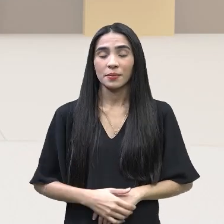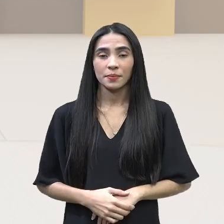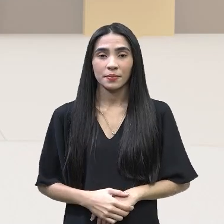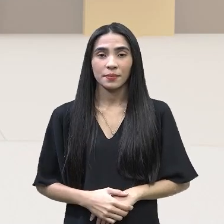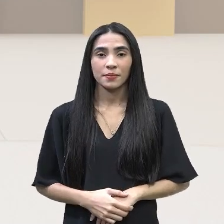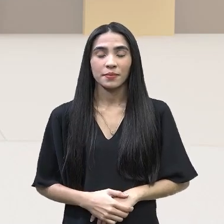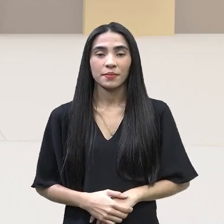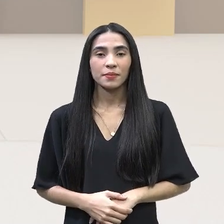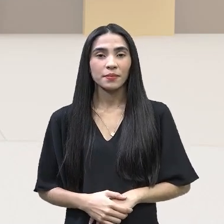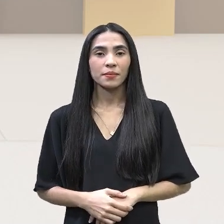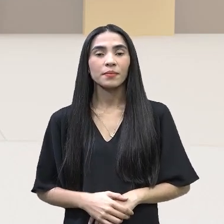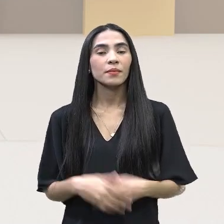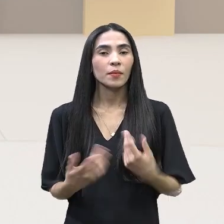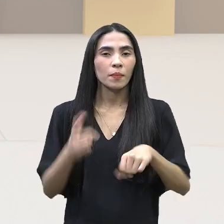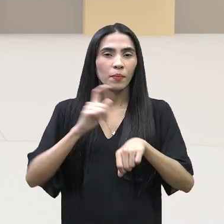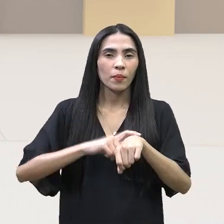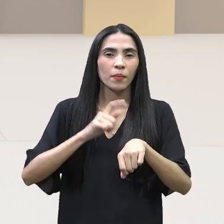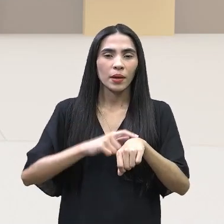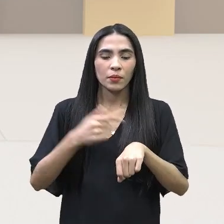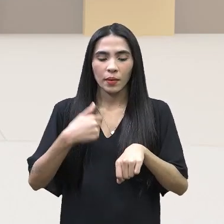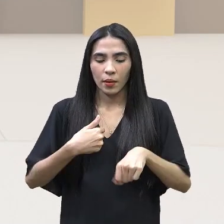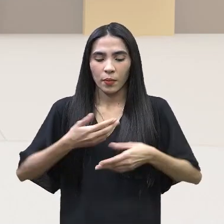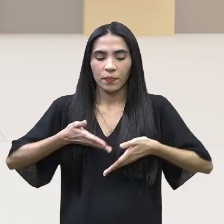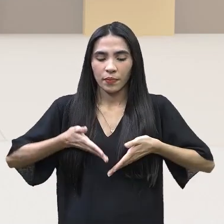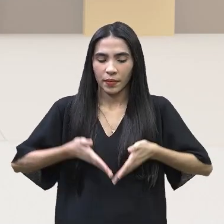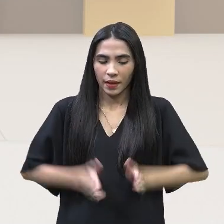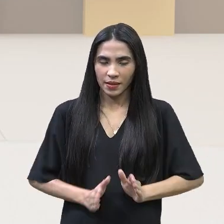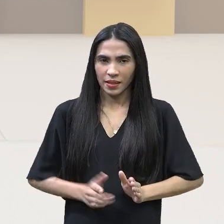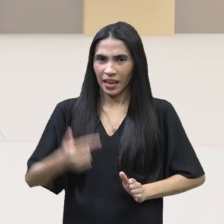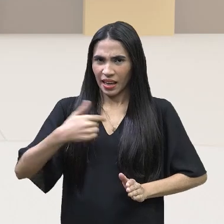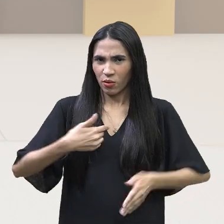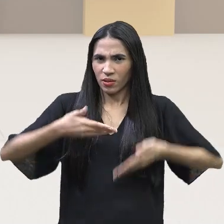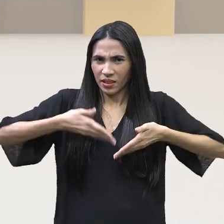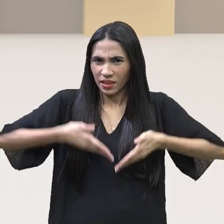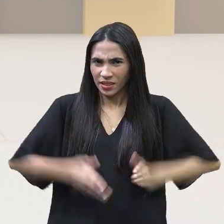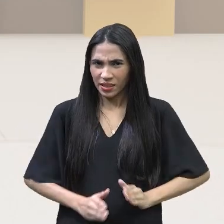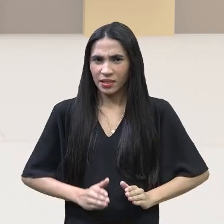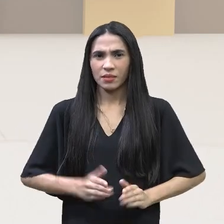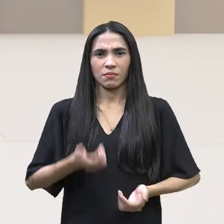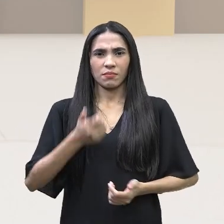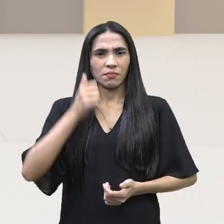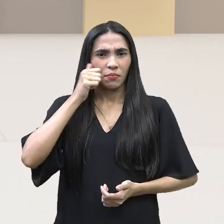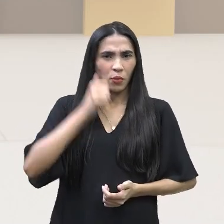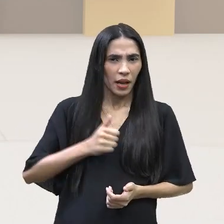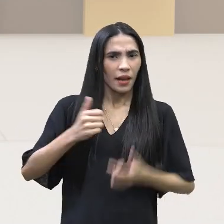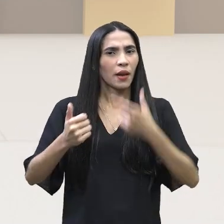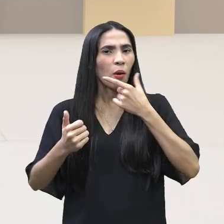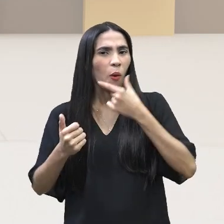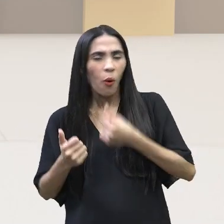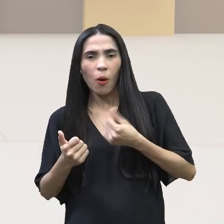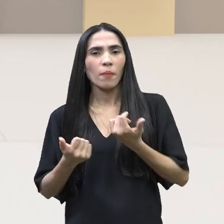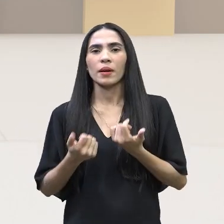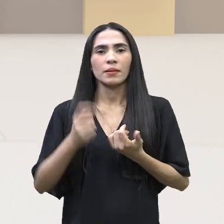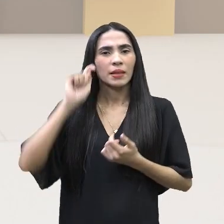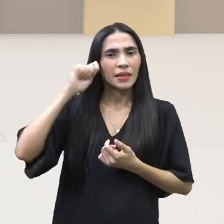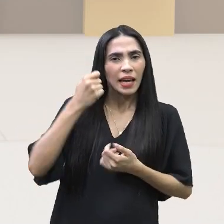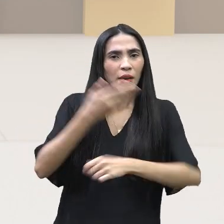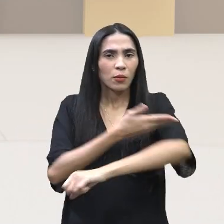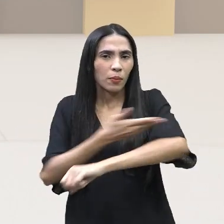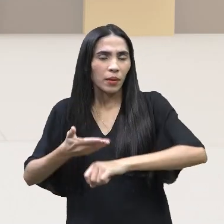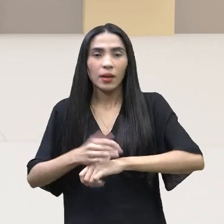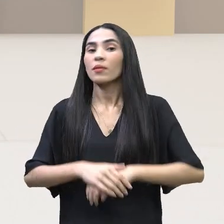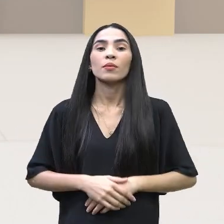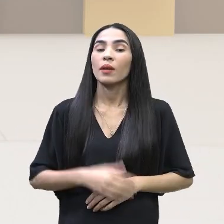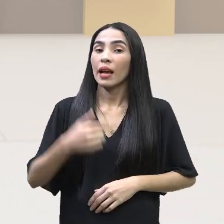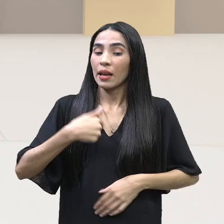tá certo? Porque no momento em que eu nasci, eu não nasci homem, mulher, negro, branco, amarelo, sei lá. Eu nasci